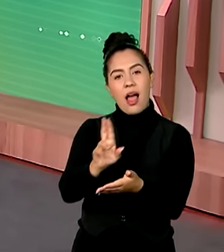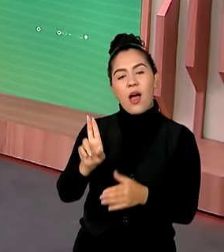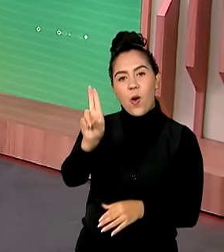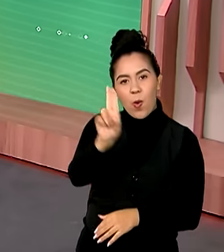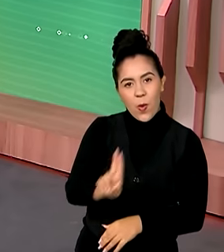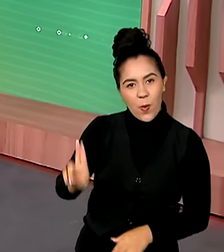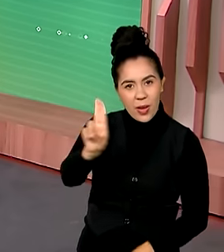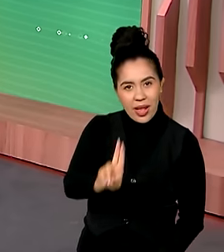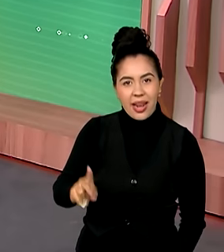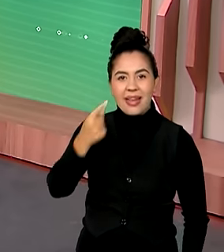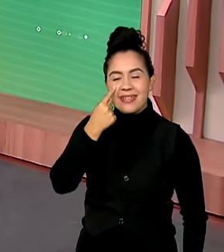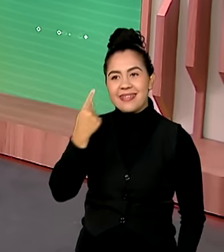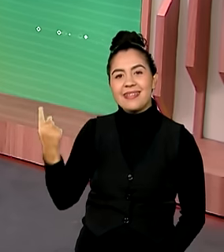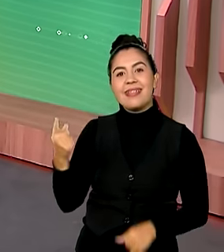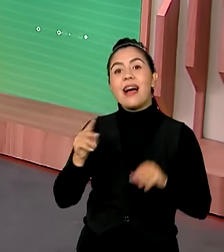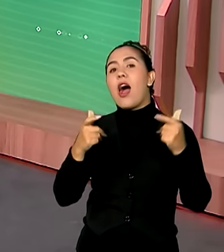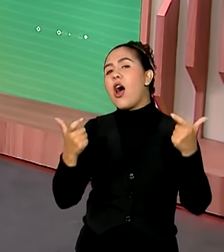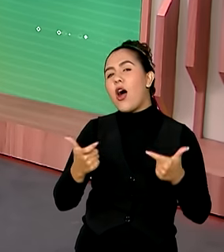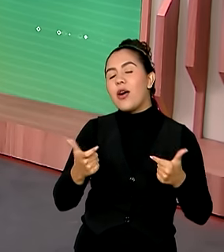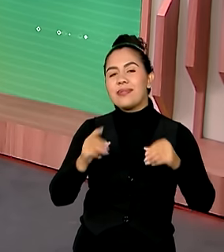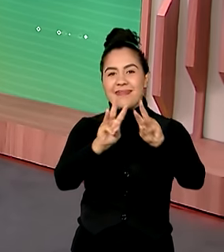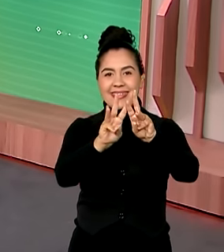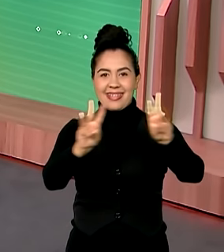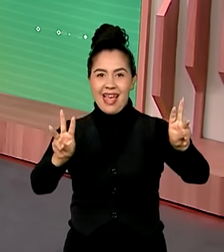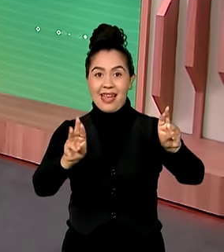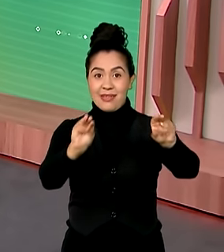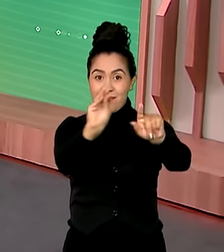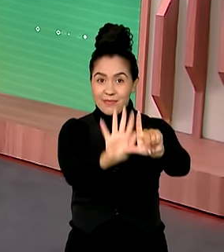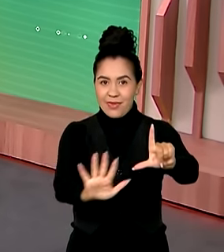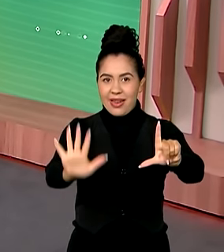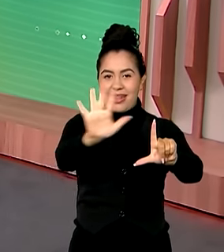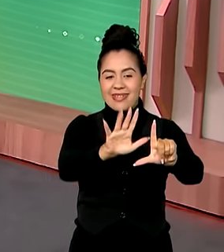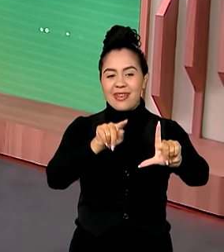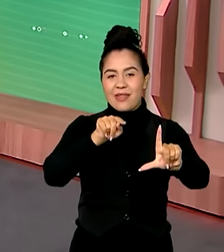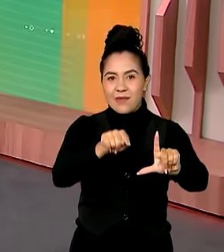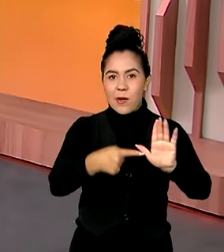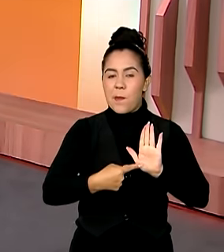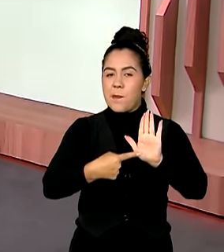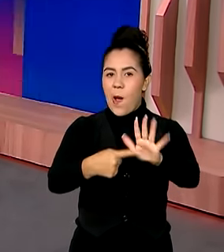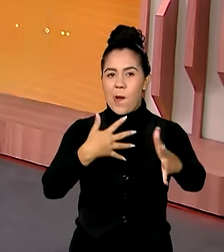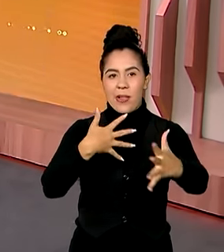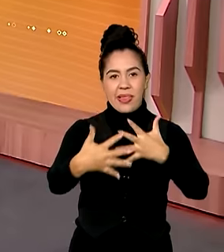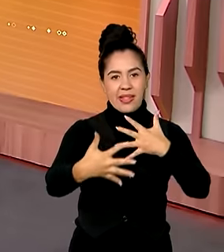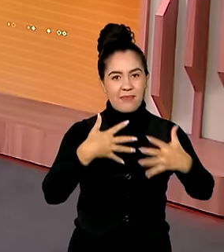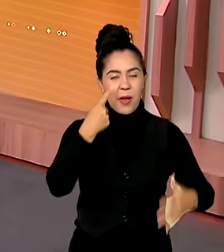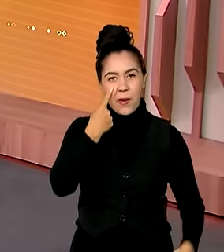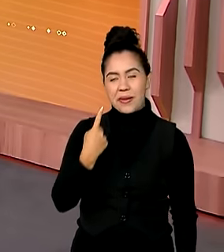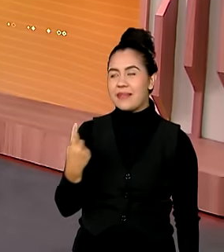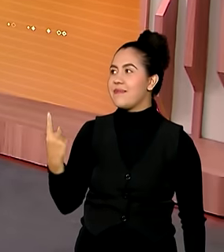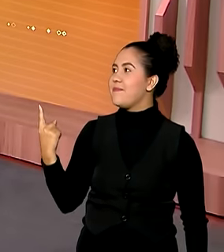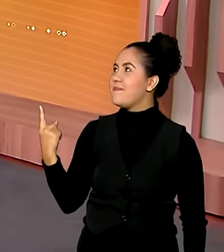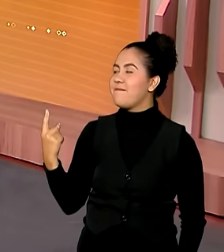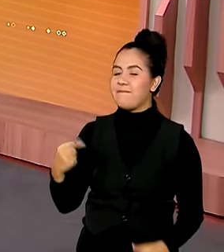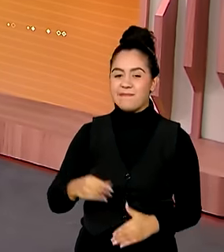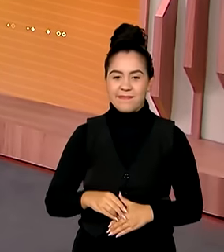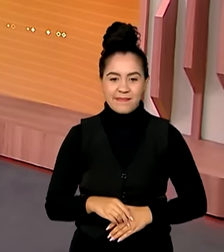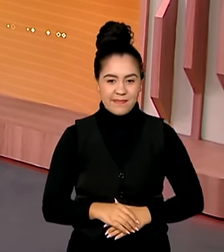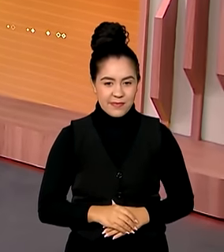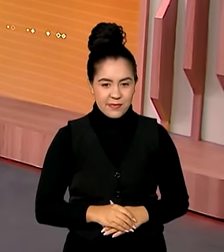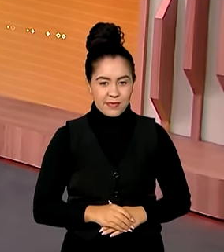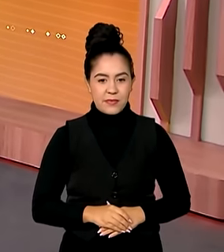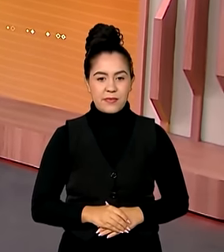são da plataforma ComunicaBR, que mostra com transparência os investimentos federais em todo o país. Então vamos lá.